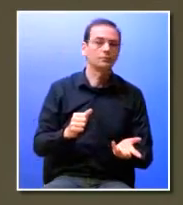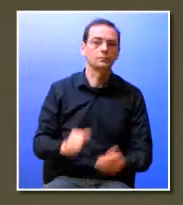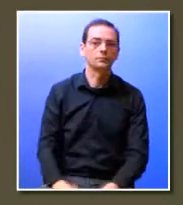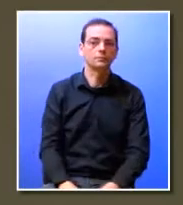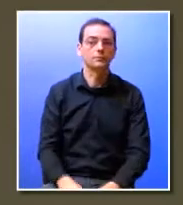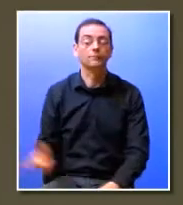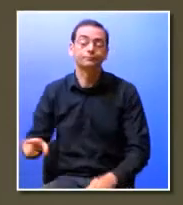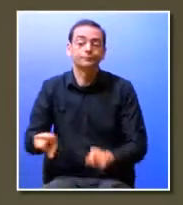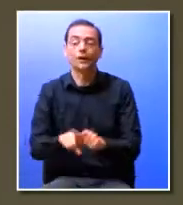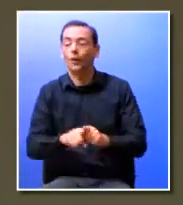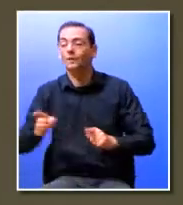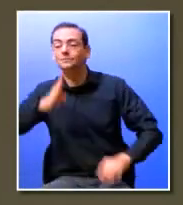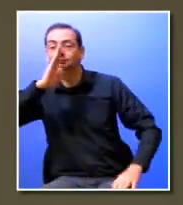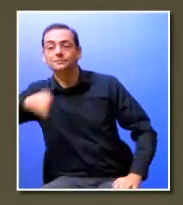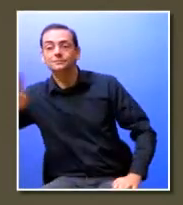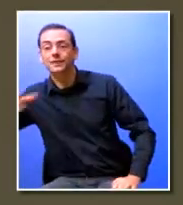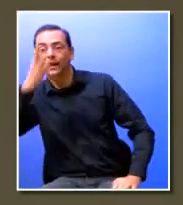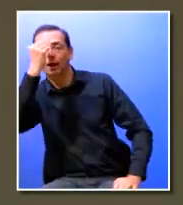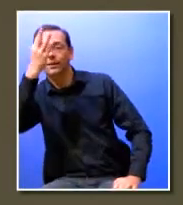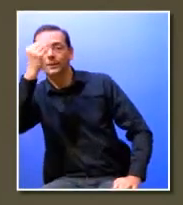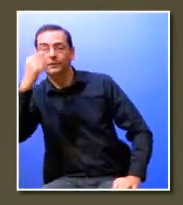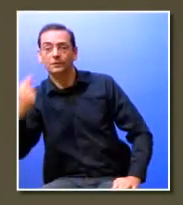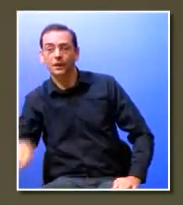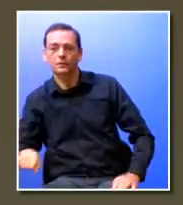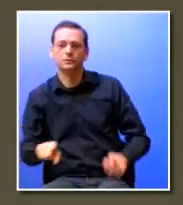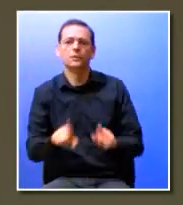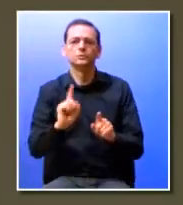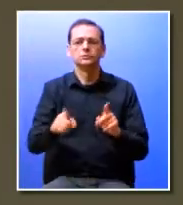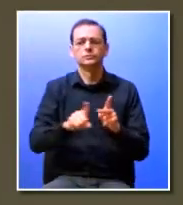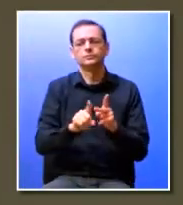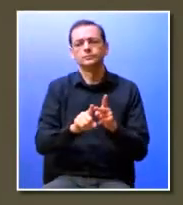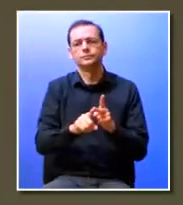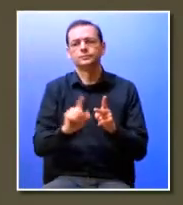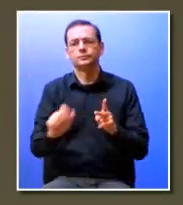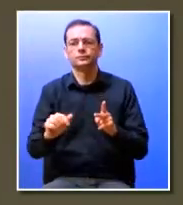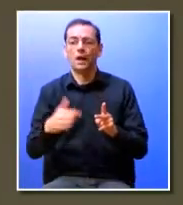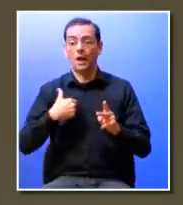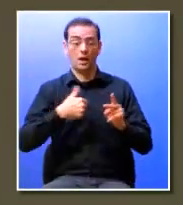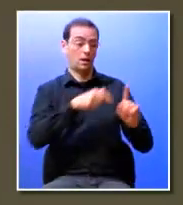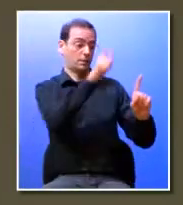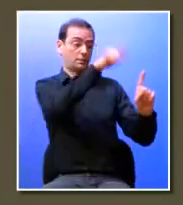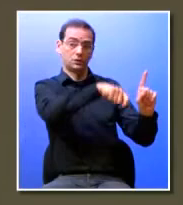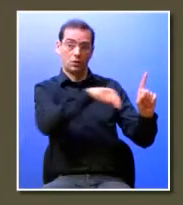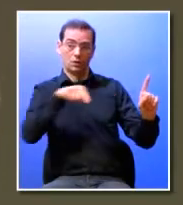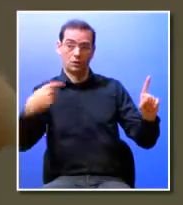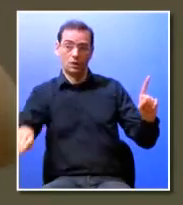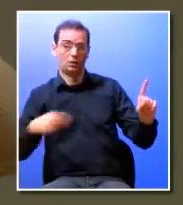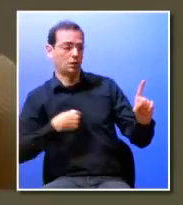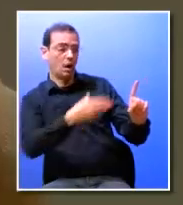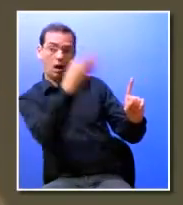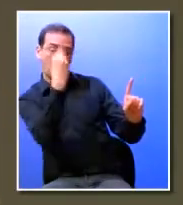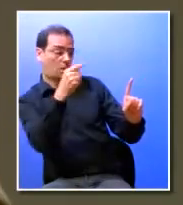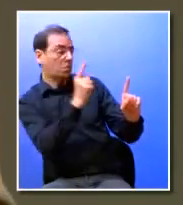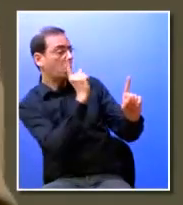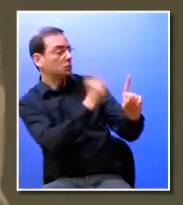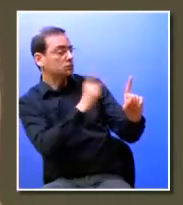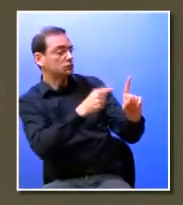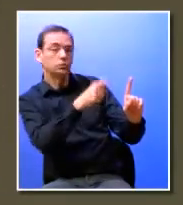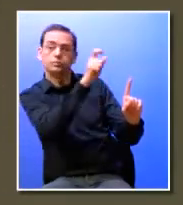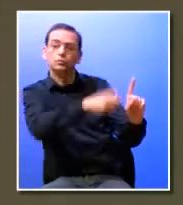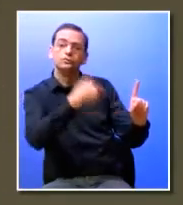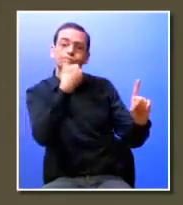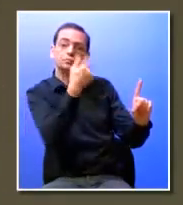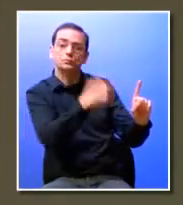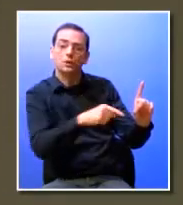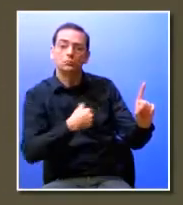por fazer por experimentar o 20 é um learning by others ou seja é uma parte de aprendermos com o handover de uma pessoa